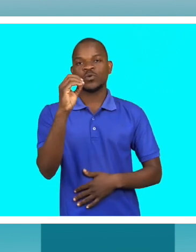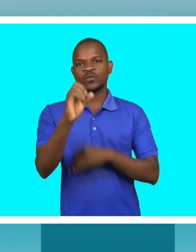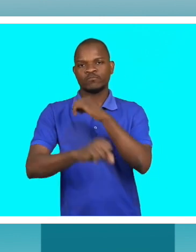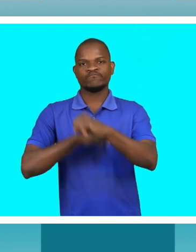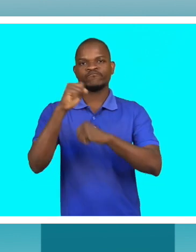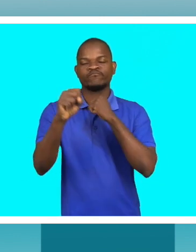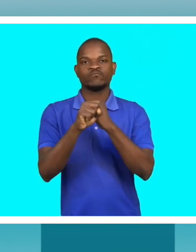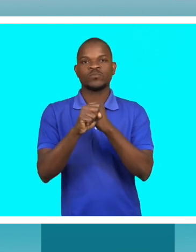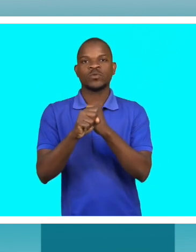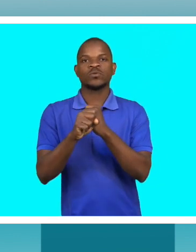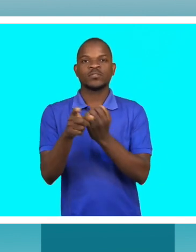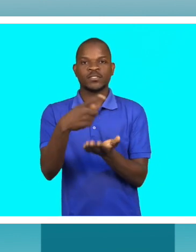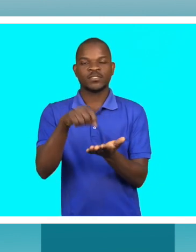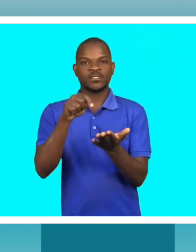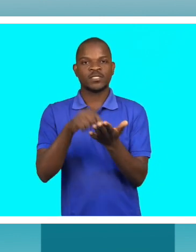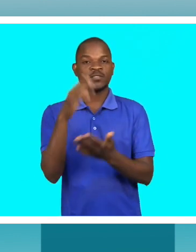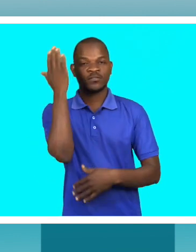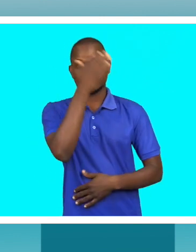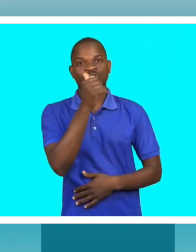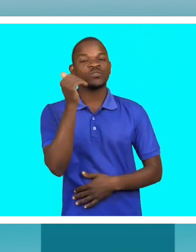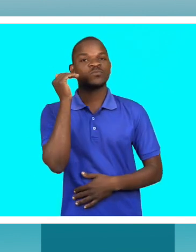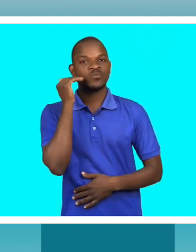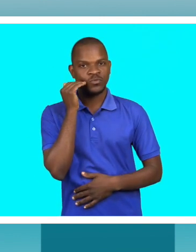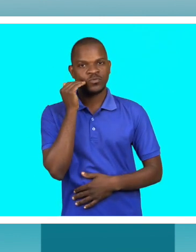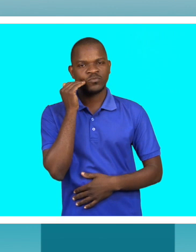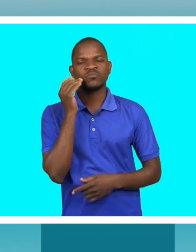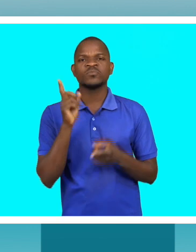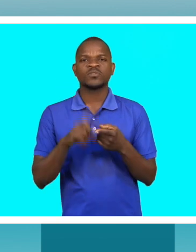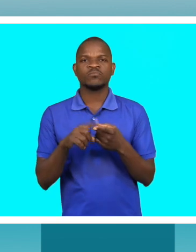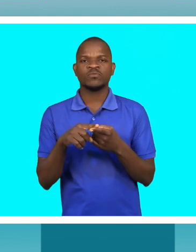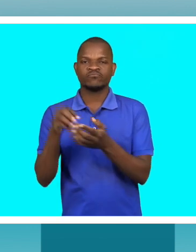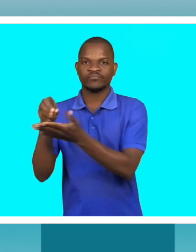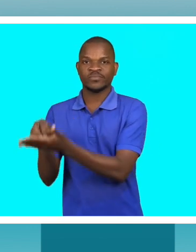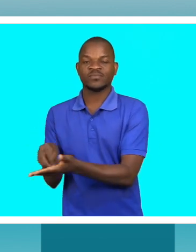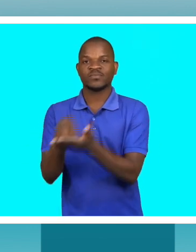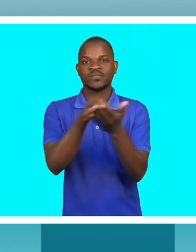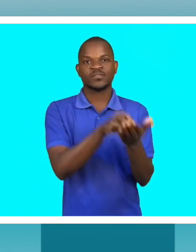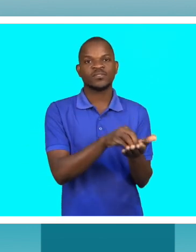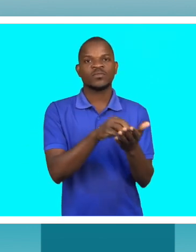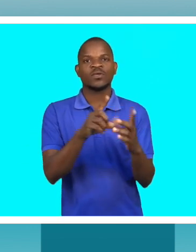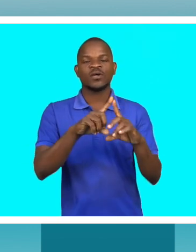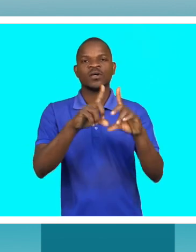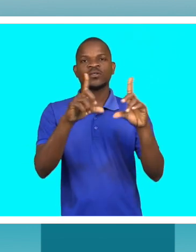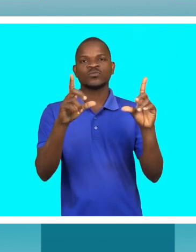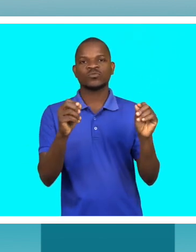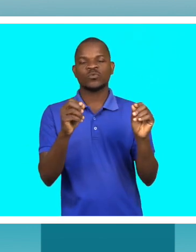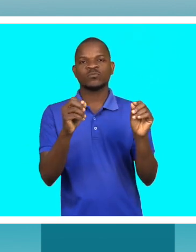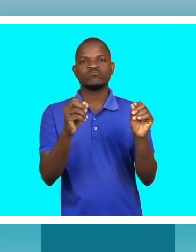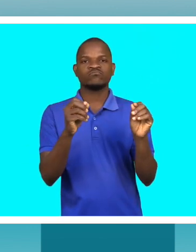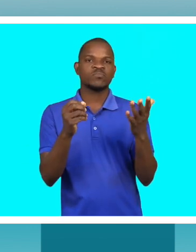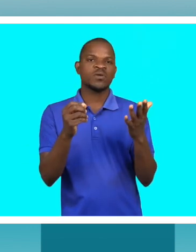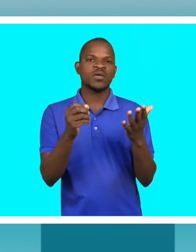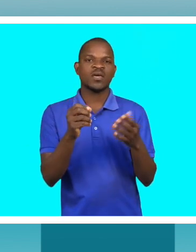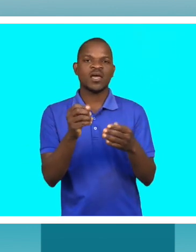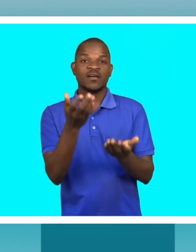município de Ximóio na província de Manica vamos lhe trazer aquilo que é as apreciações dos